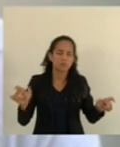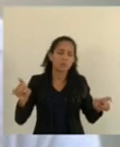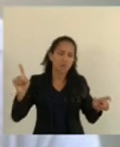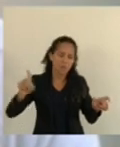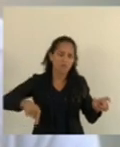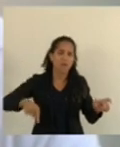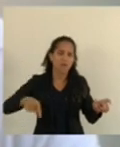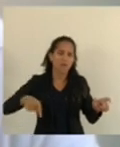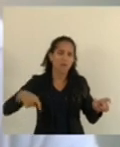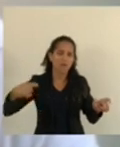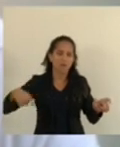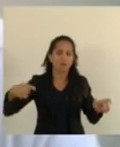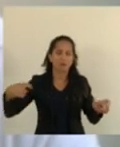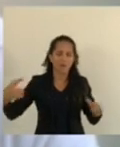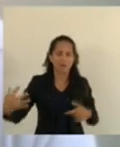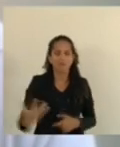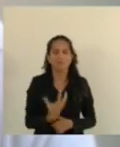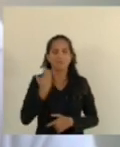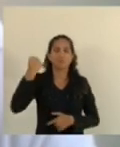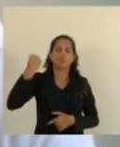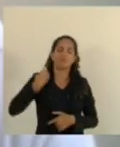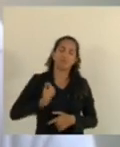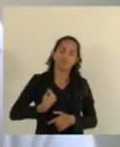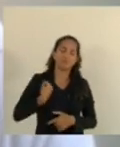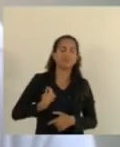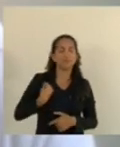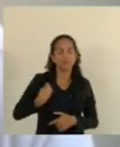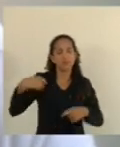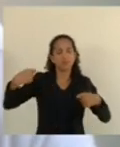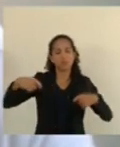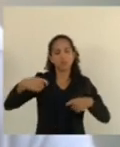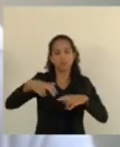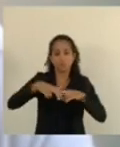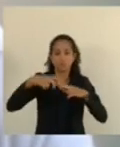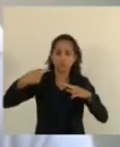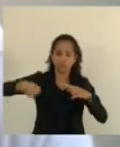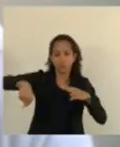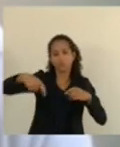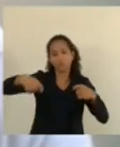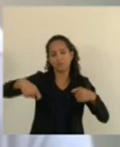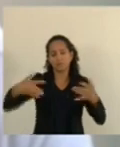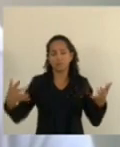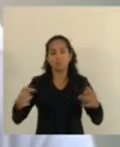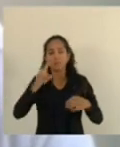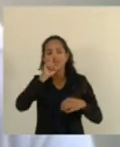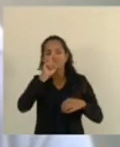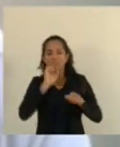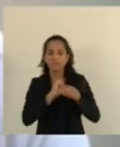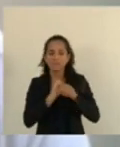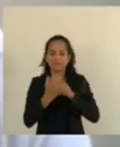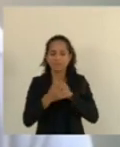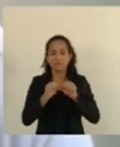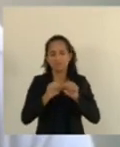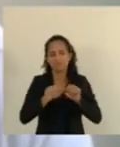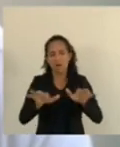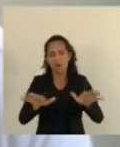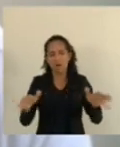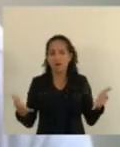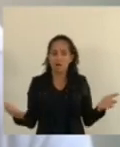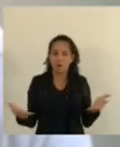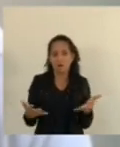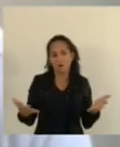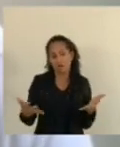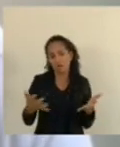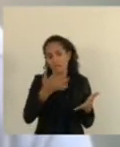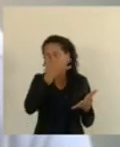a que realmente salva vidas, coisas que nós precisamos nesse momento de crise, de pandemia em que vivemos, onde as